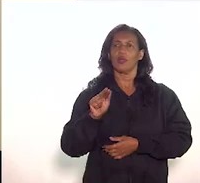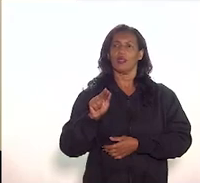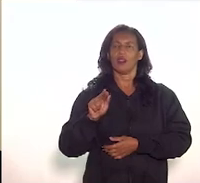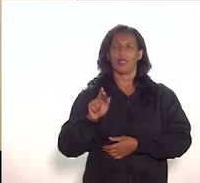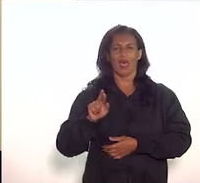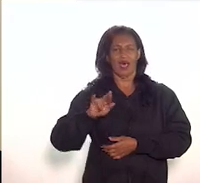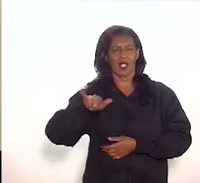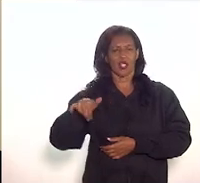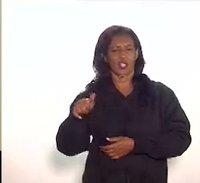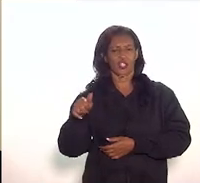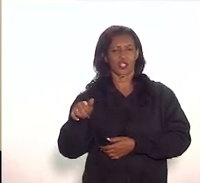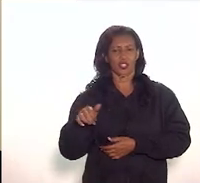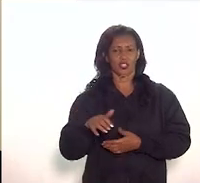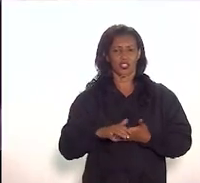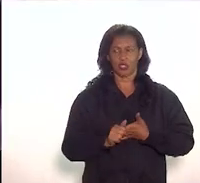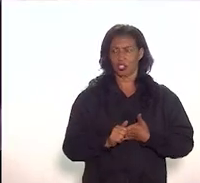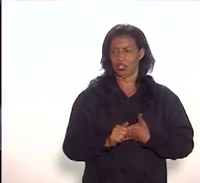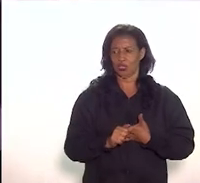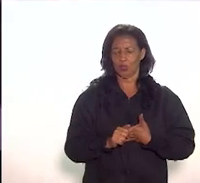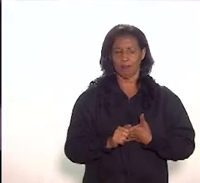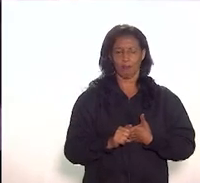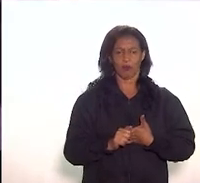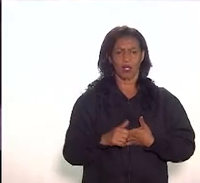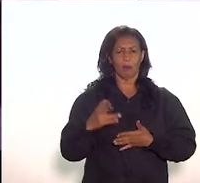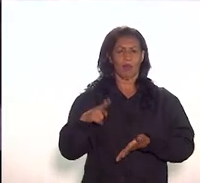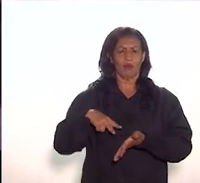para reerguer os museus